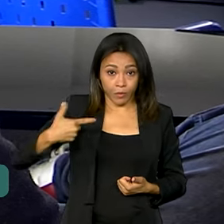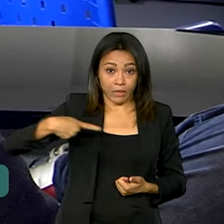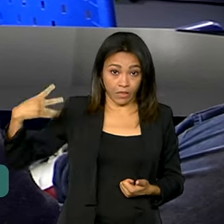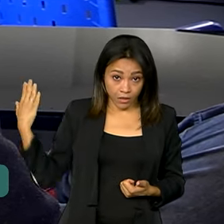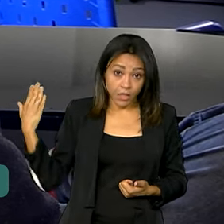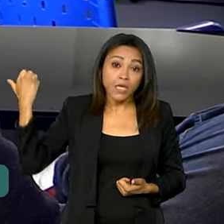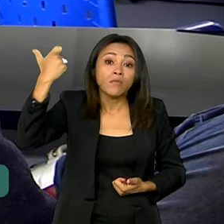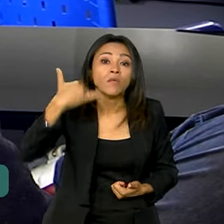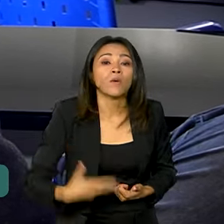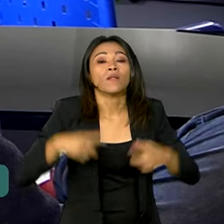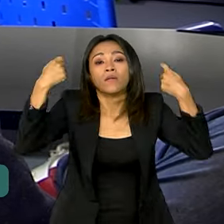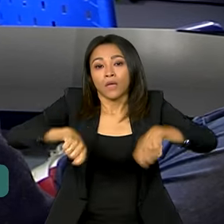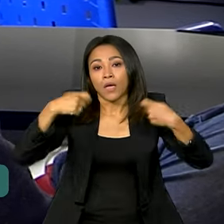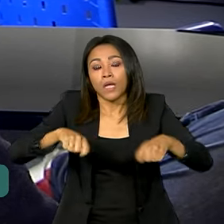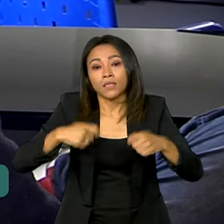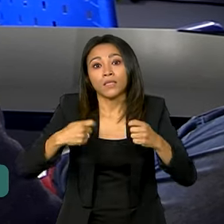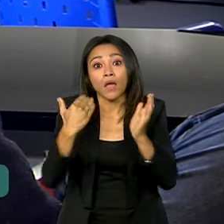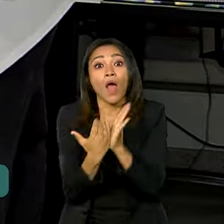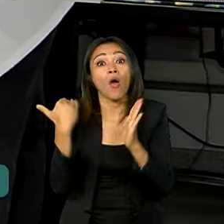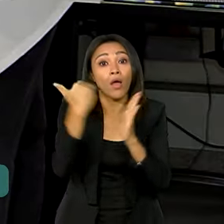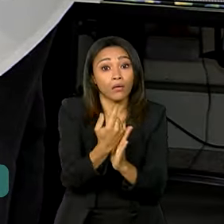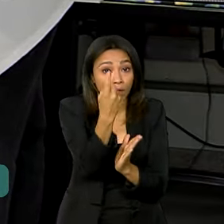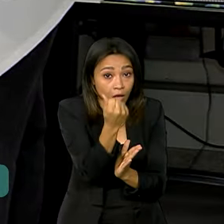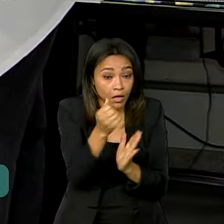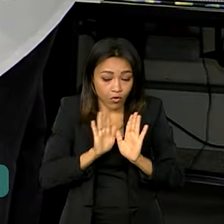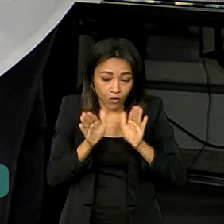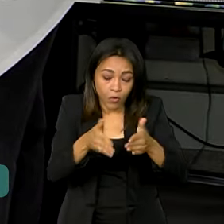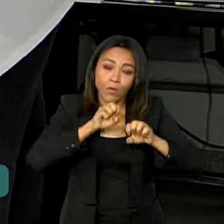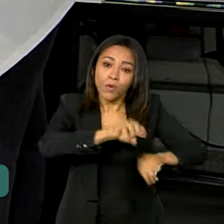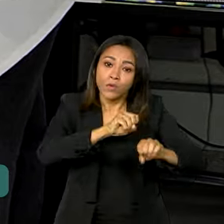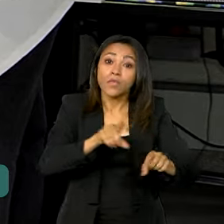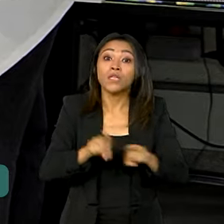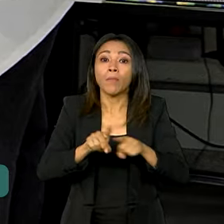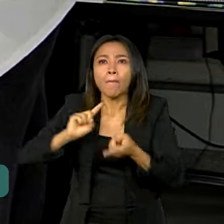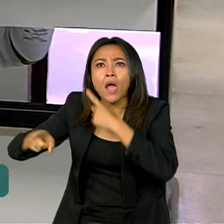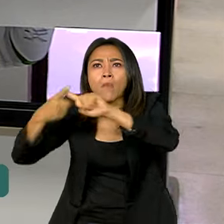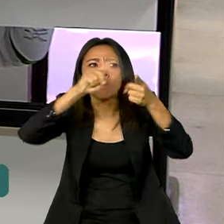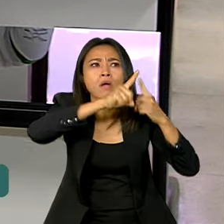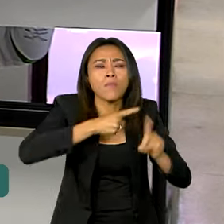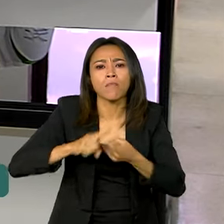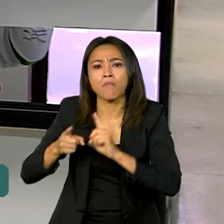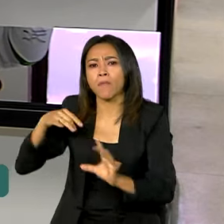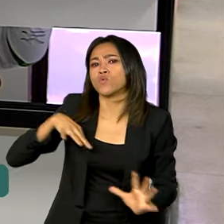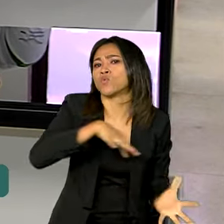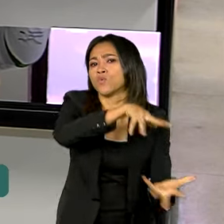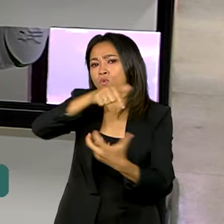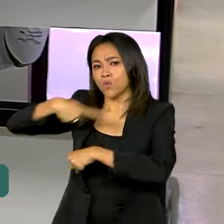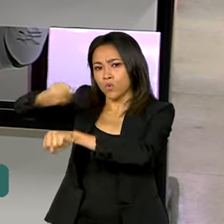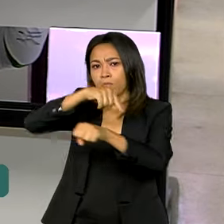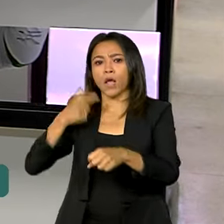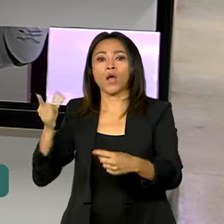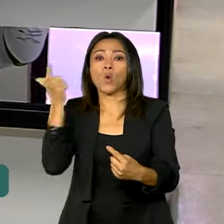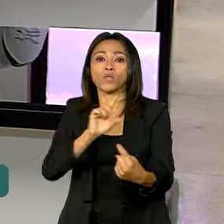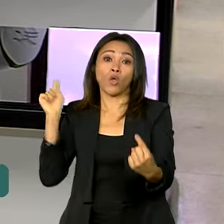necessidade de aumentar os recursos para a educação e a sinergia internacional para alcançar as metas do Objetivo de